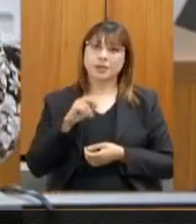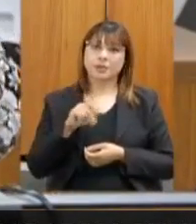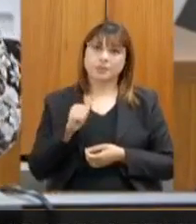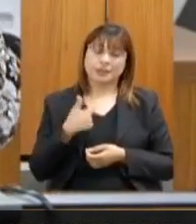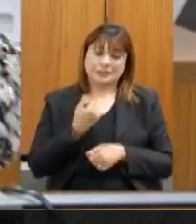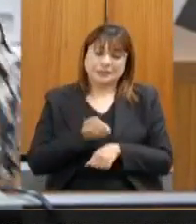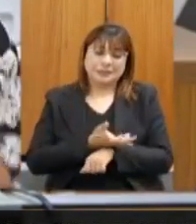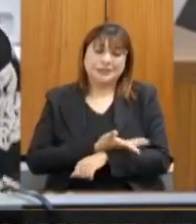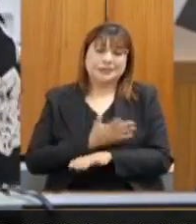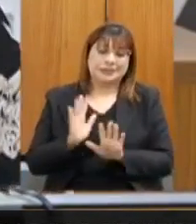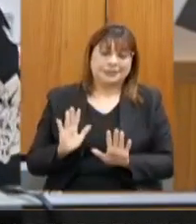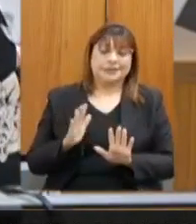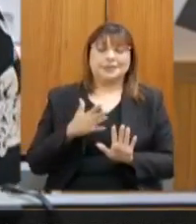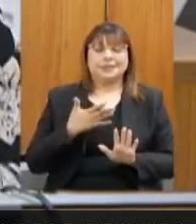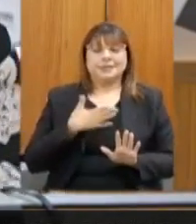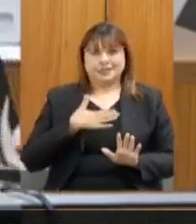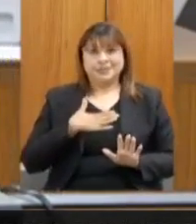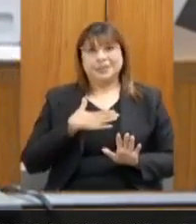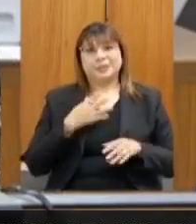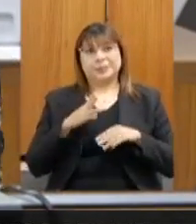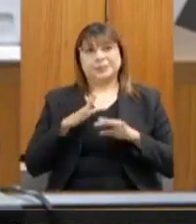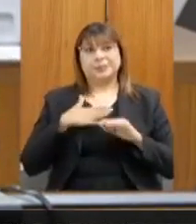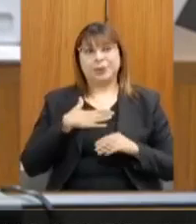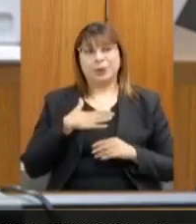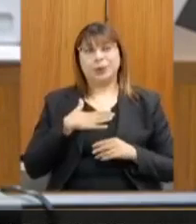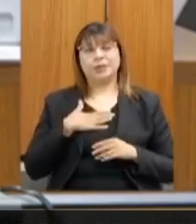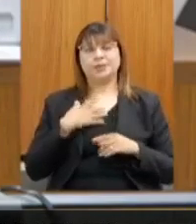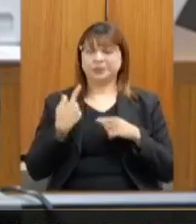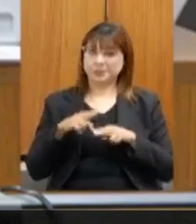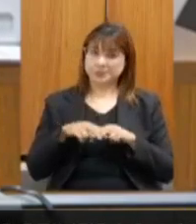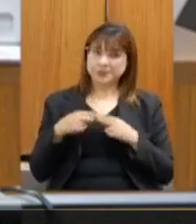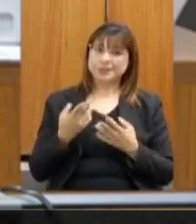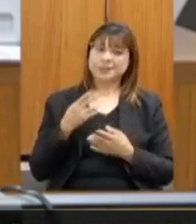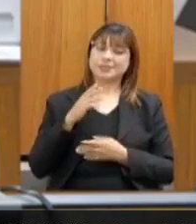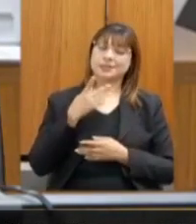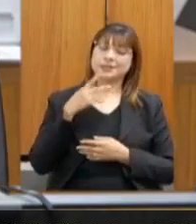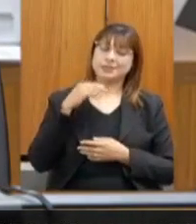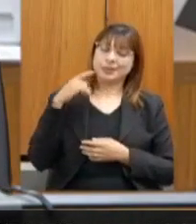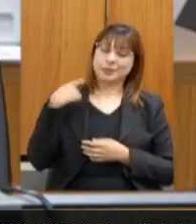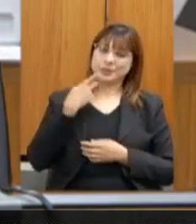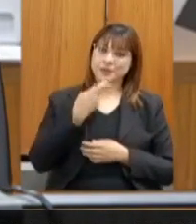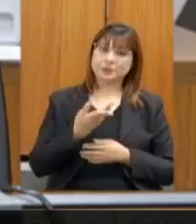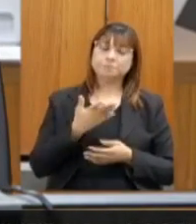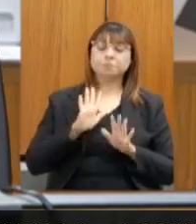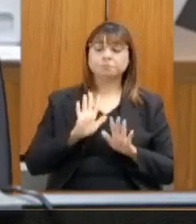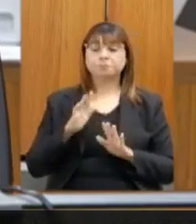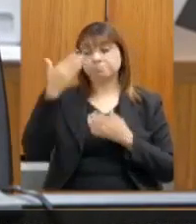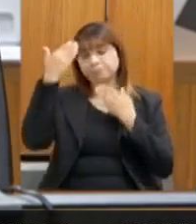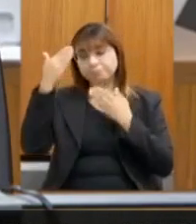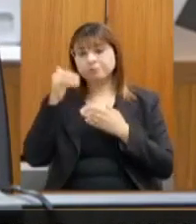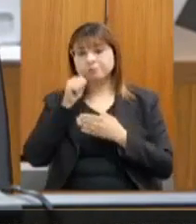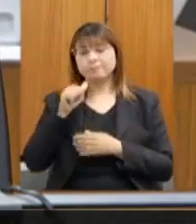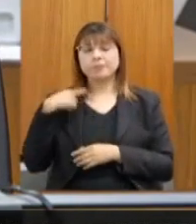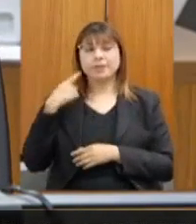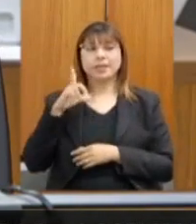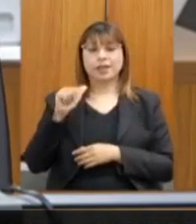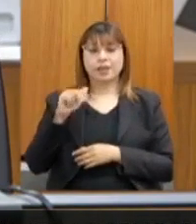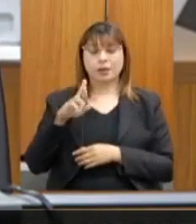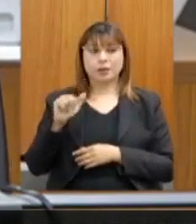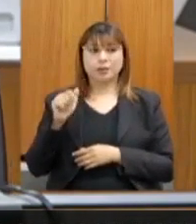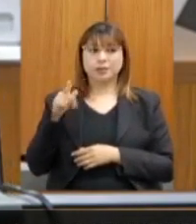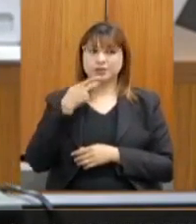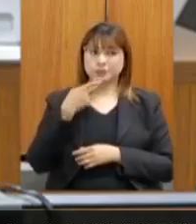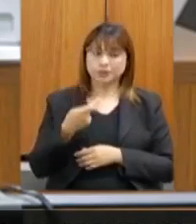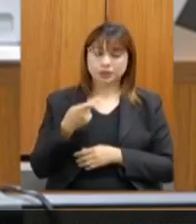emoção pela fala do deputado Noraldino. Primeiro, agradecer, deputada Laura, as suas menções